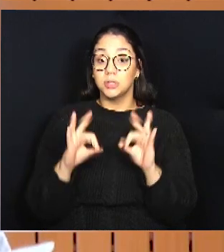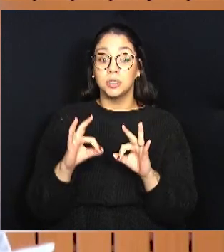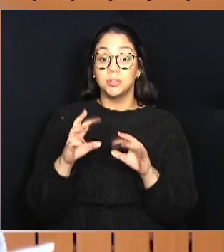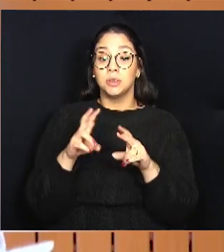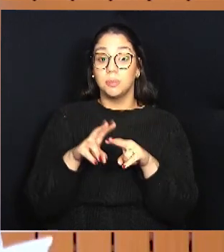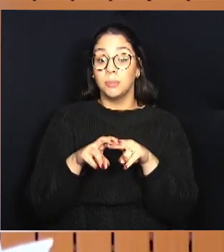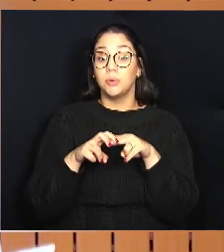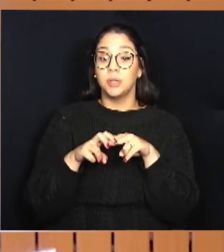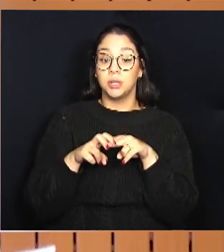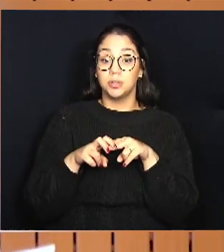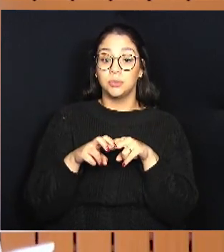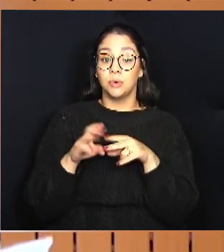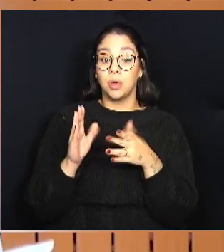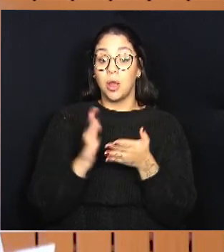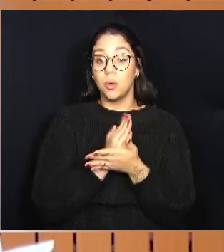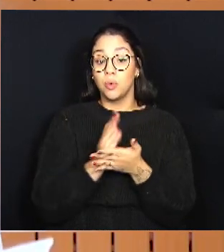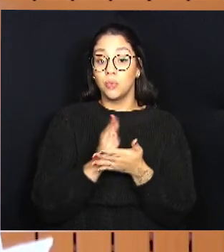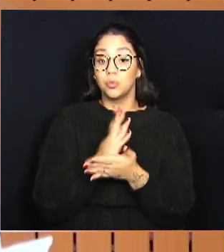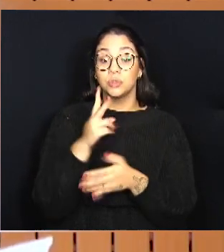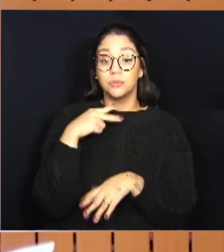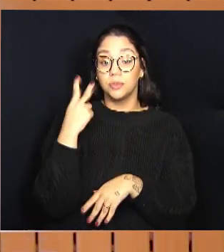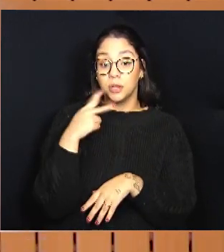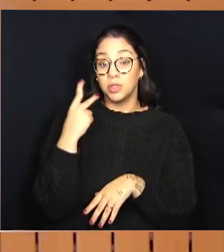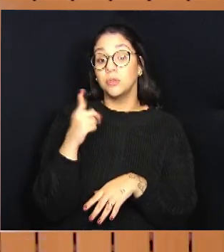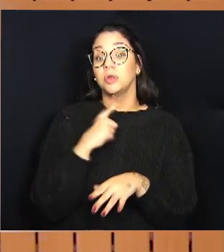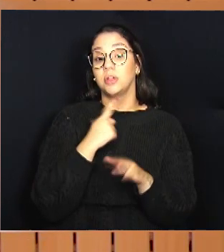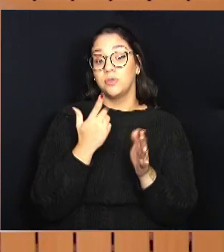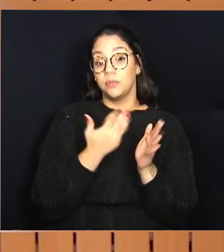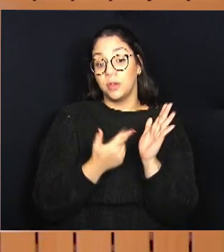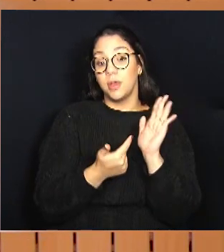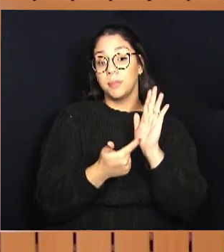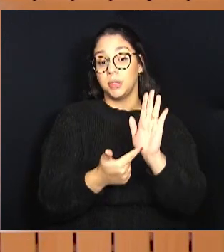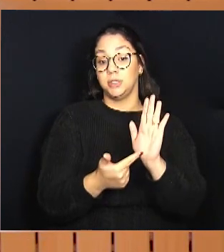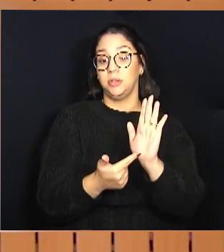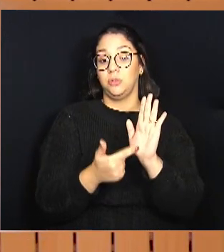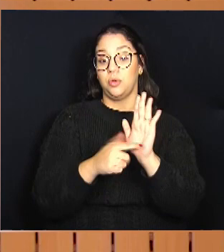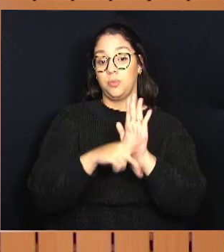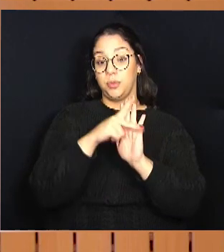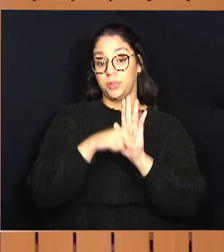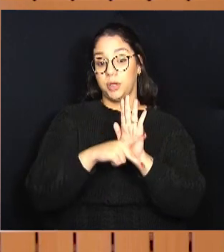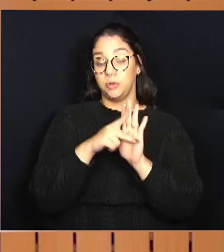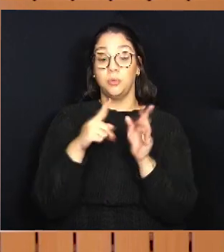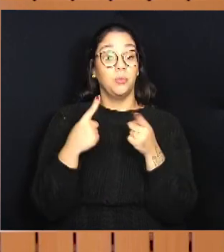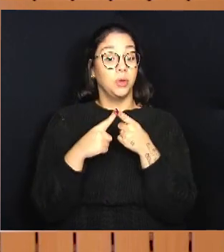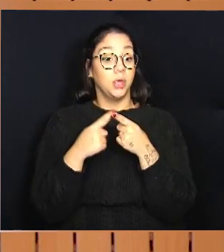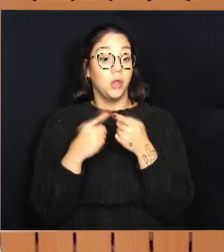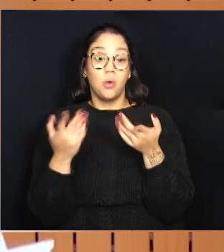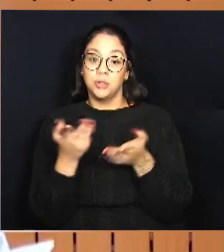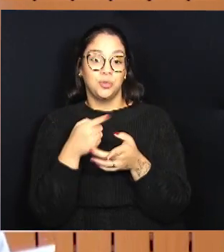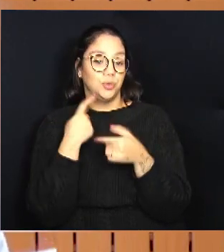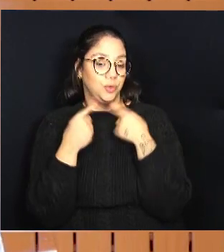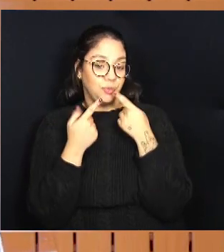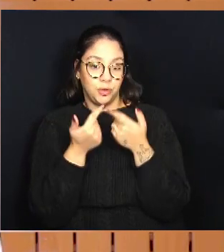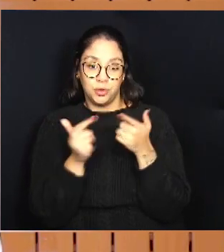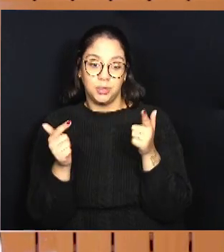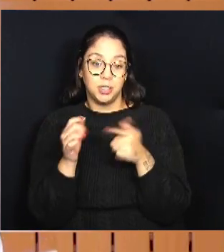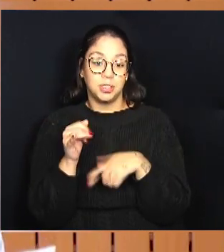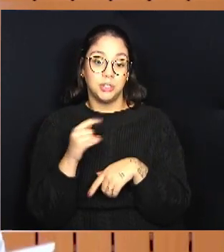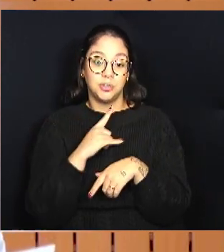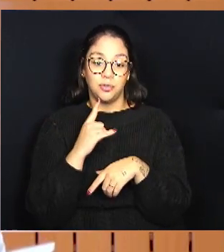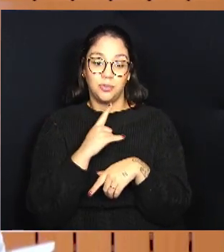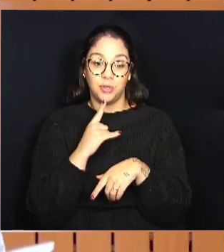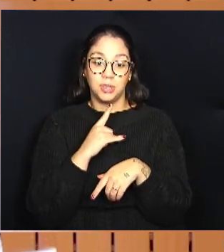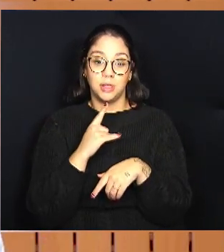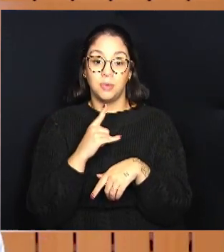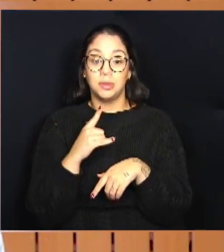E eu tenho certeza que foi por isso que alguns vereadores que acabaram apresentando o projeto, porque hoje eu não tenho